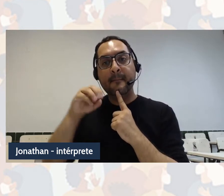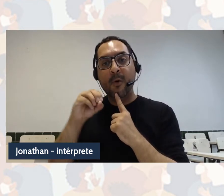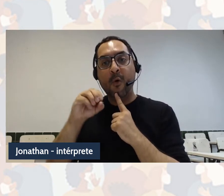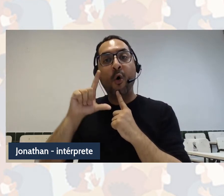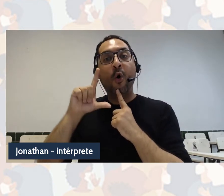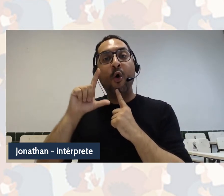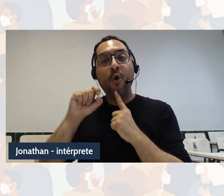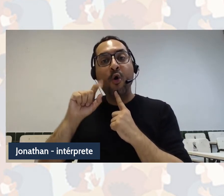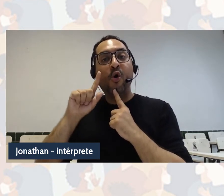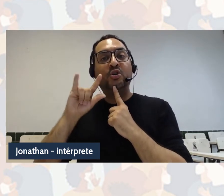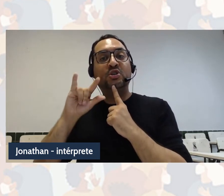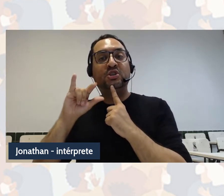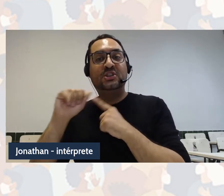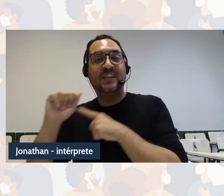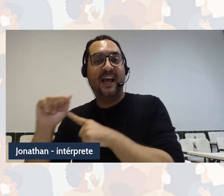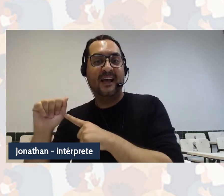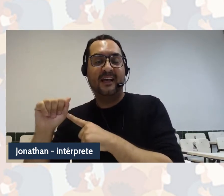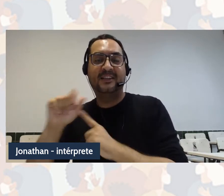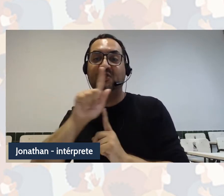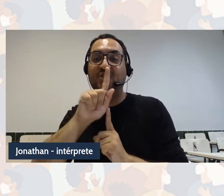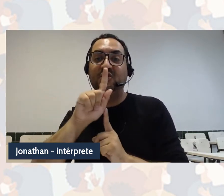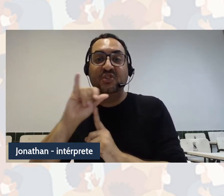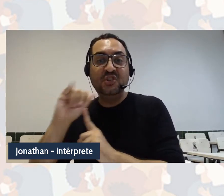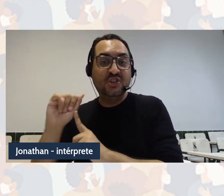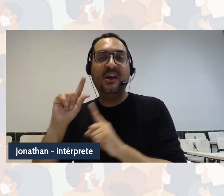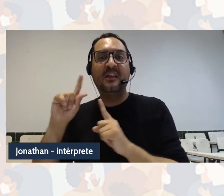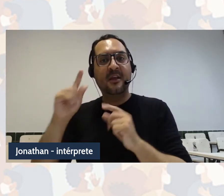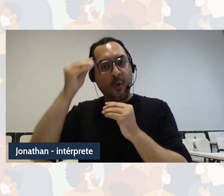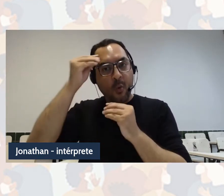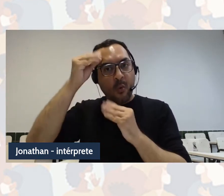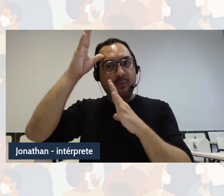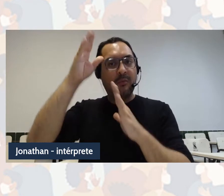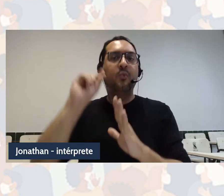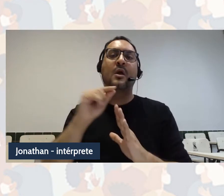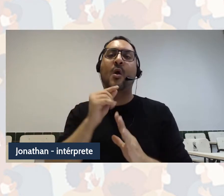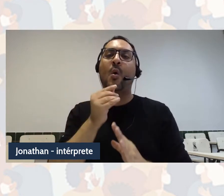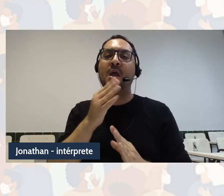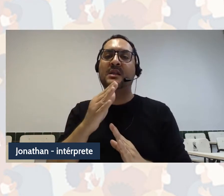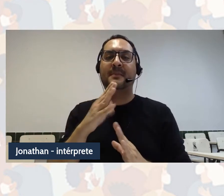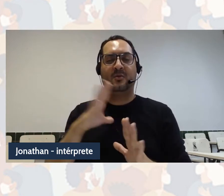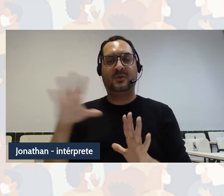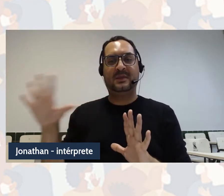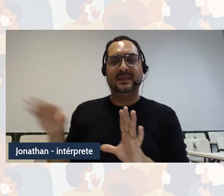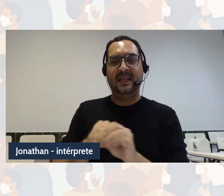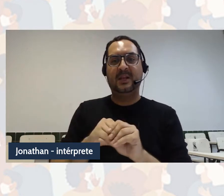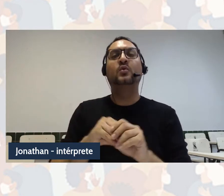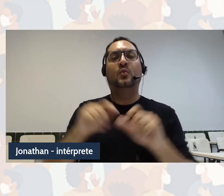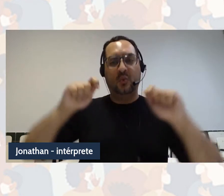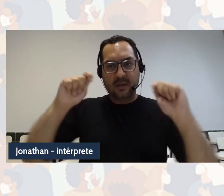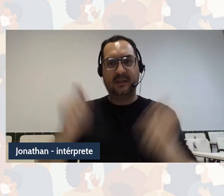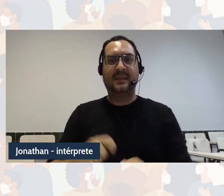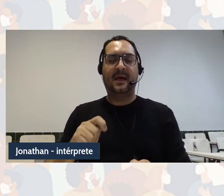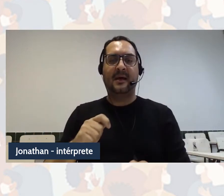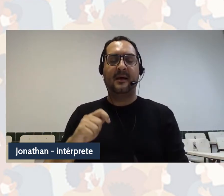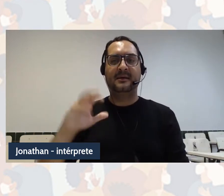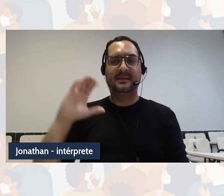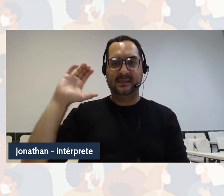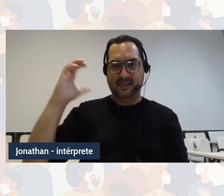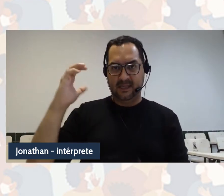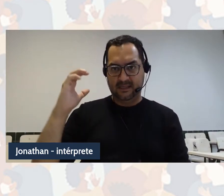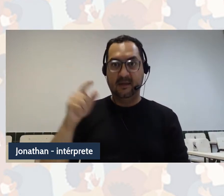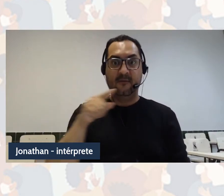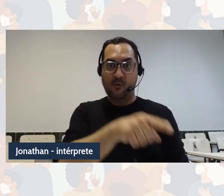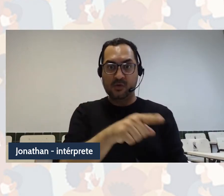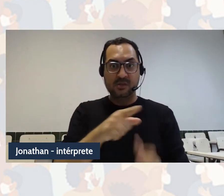um caminho seria que o conhecimento já traz em si mesmo o cognicível, ou seja, quando a gente está pensando no